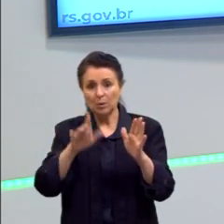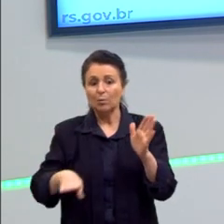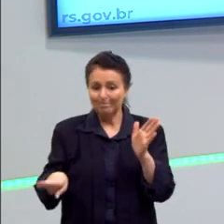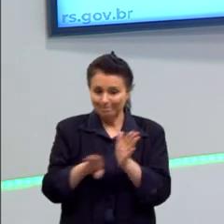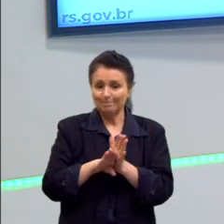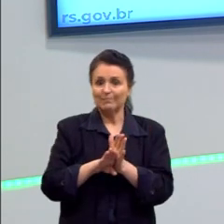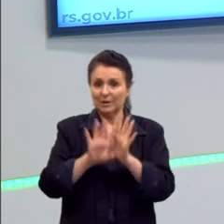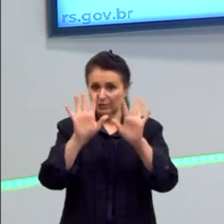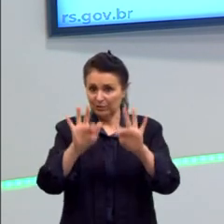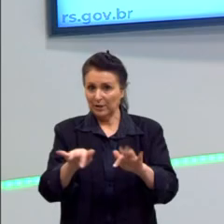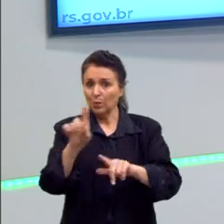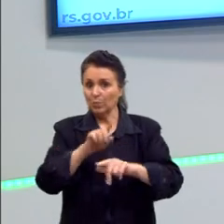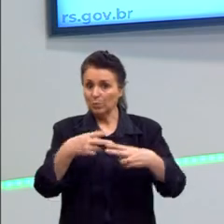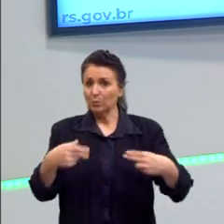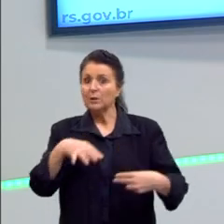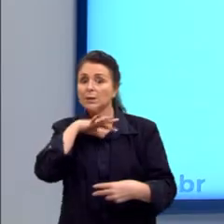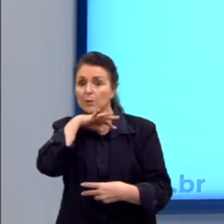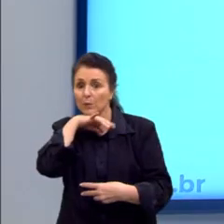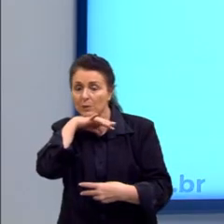Seguindo,